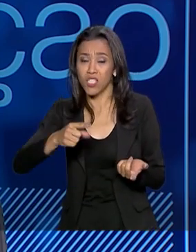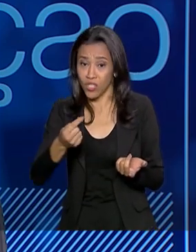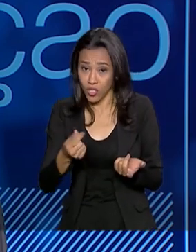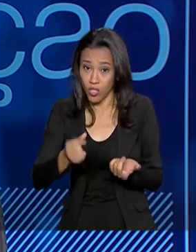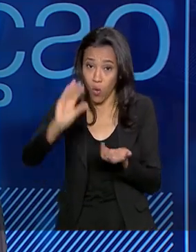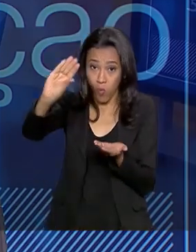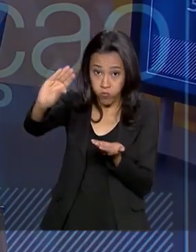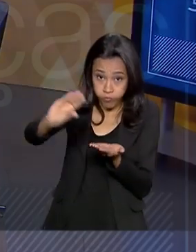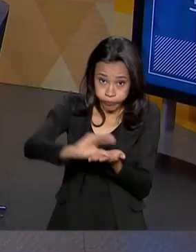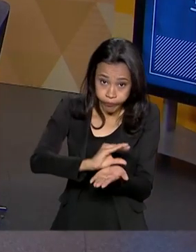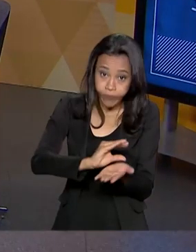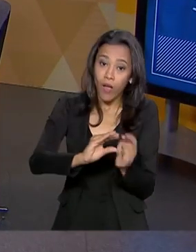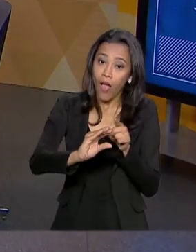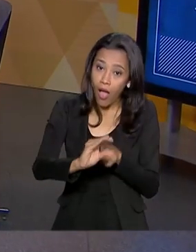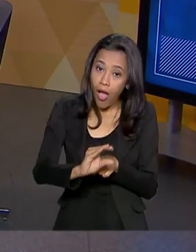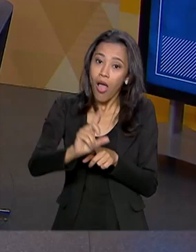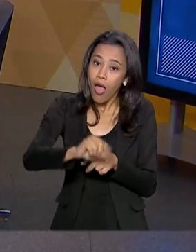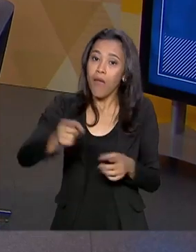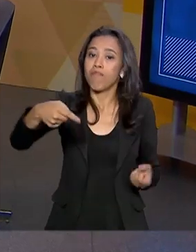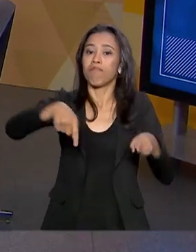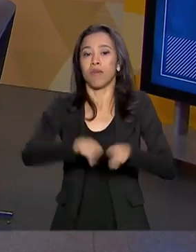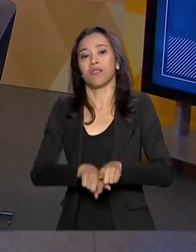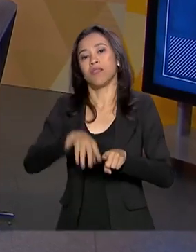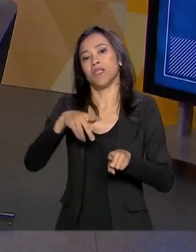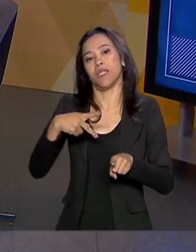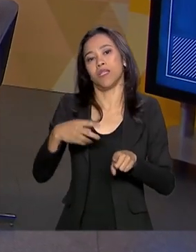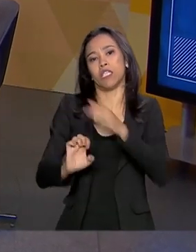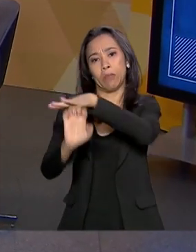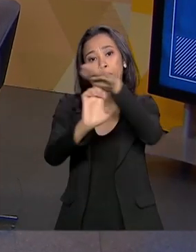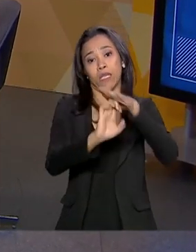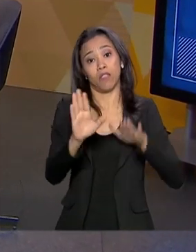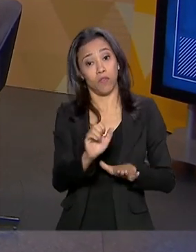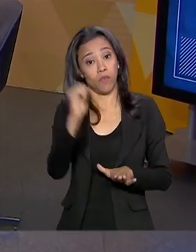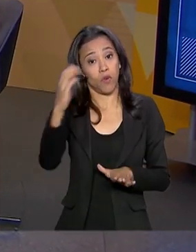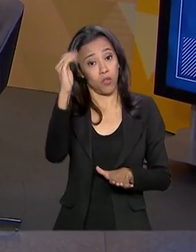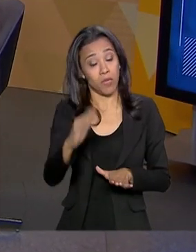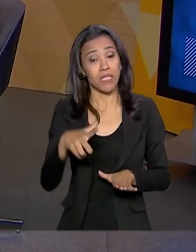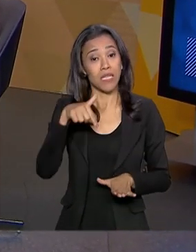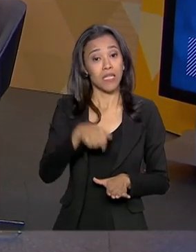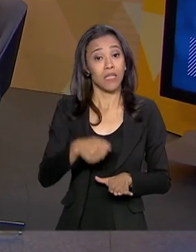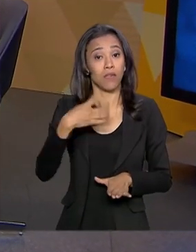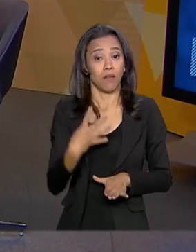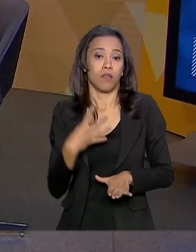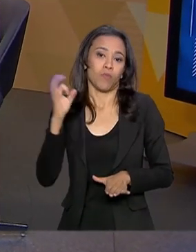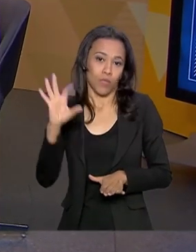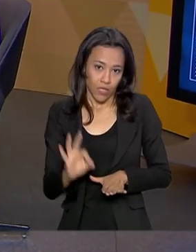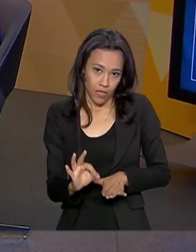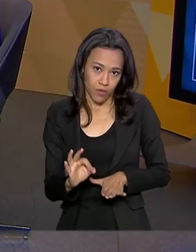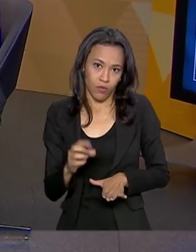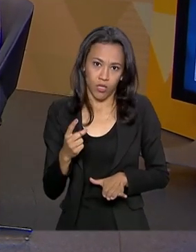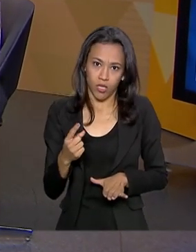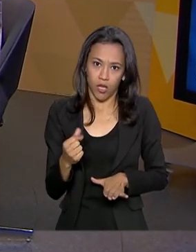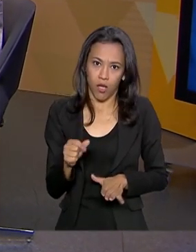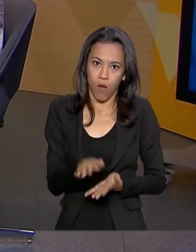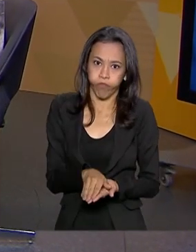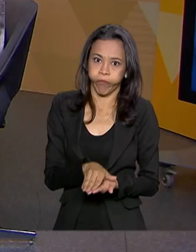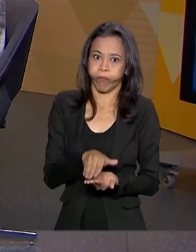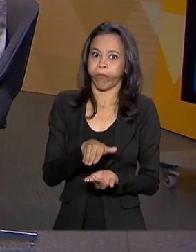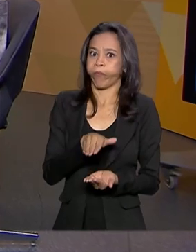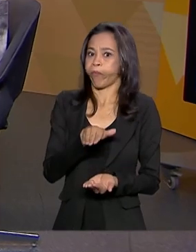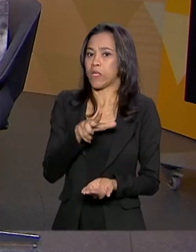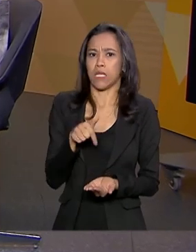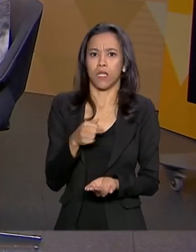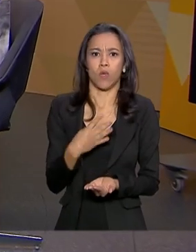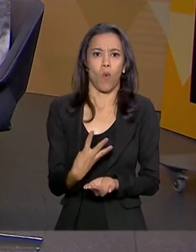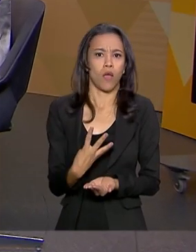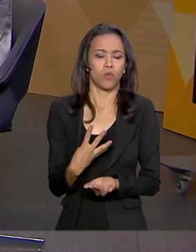parte deles com uma parceria com o estrangeiro. Eu diria que 74% desses projetos que são intensivos em capital, seja, 74